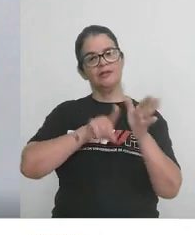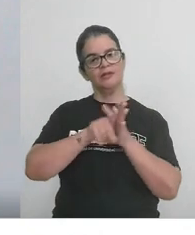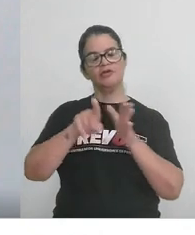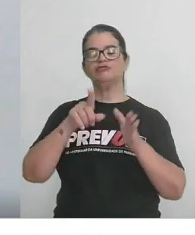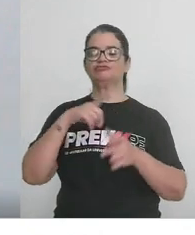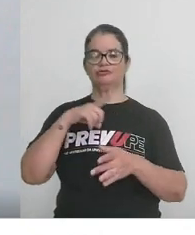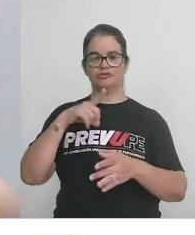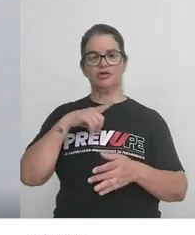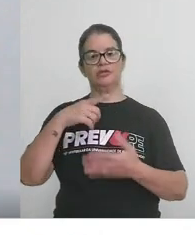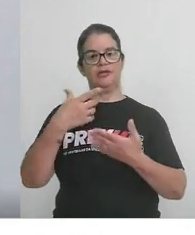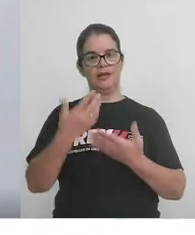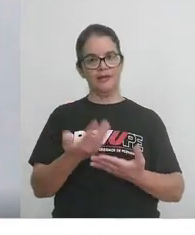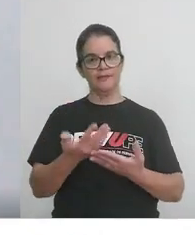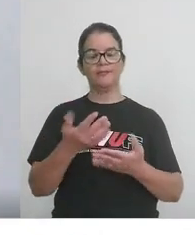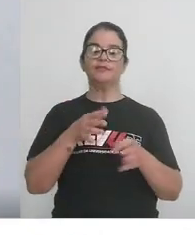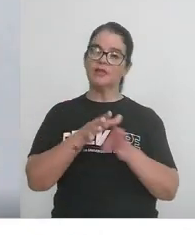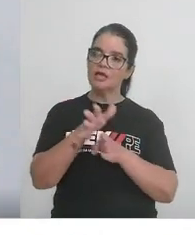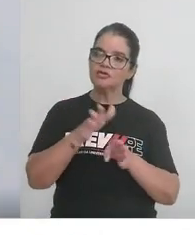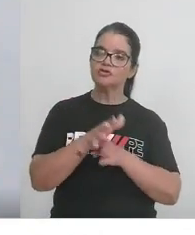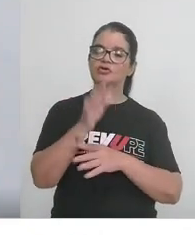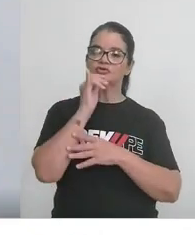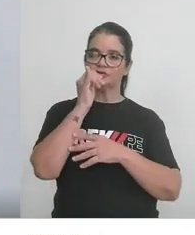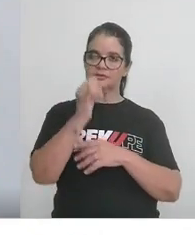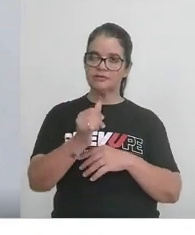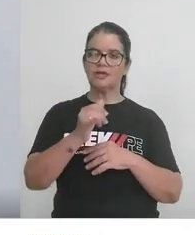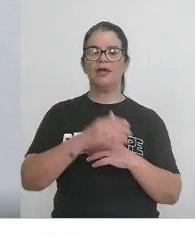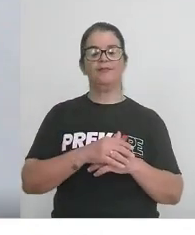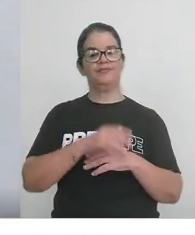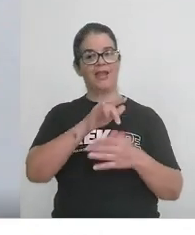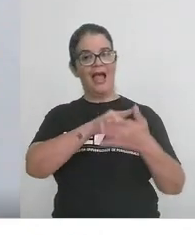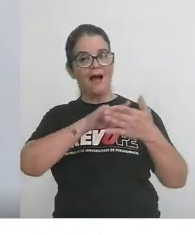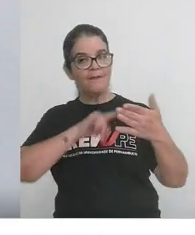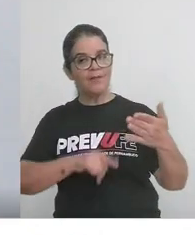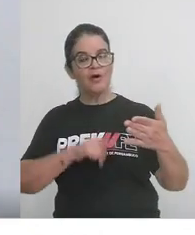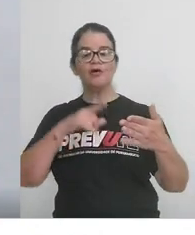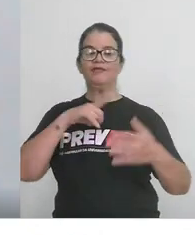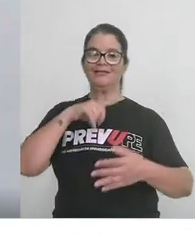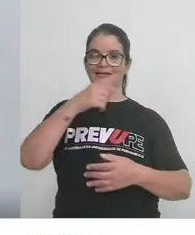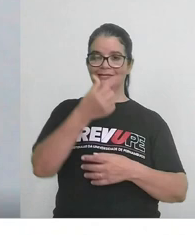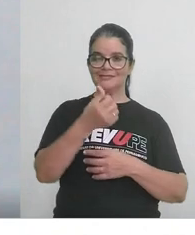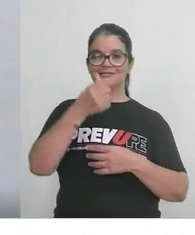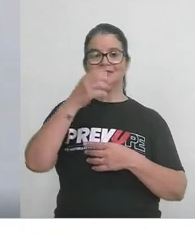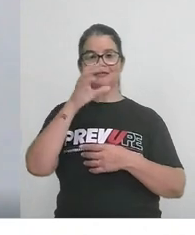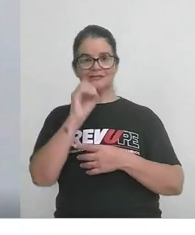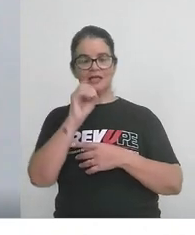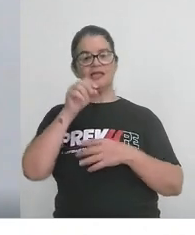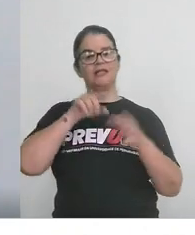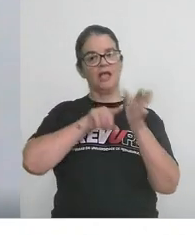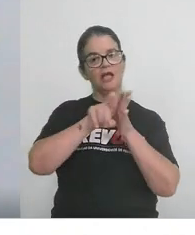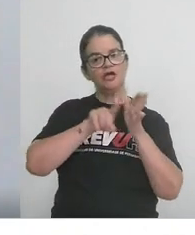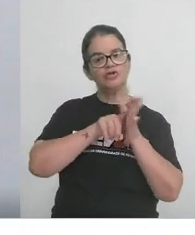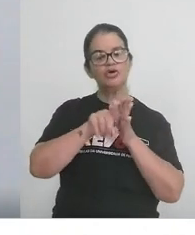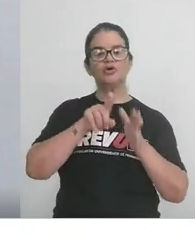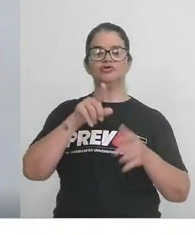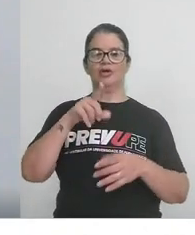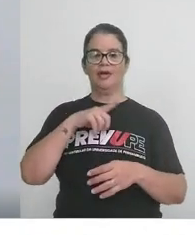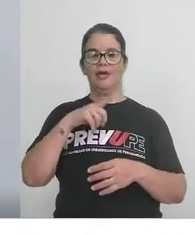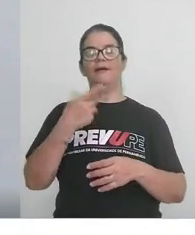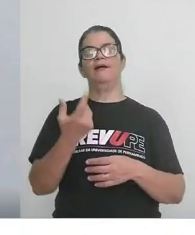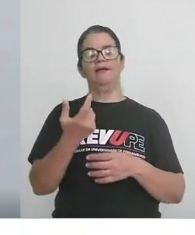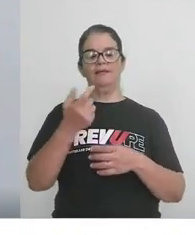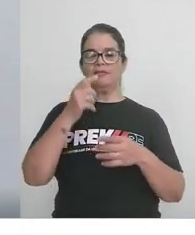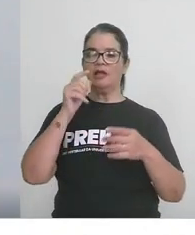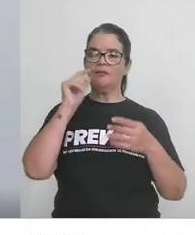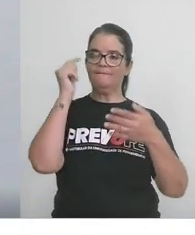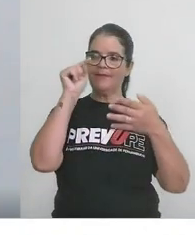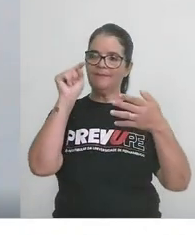que existiam. Nas instruções dizia, a prova tem 60 questões, tem isso, isso